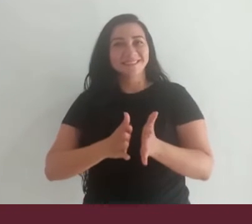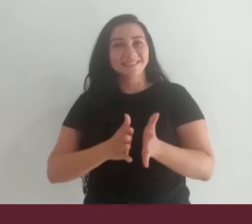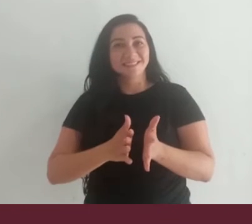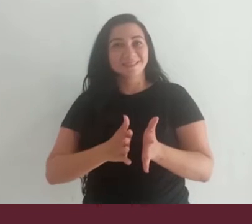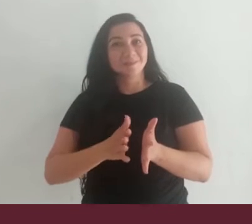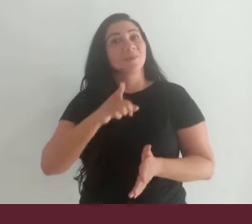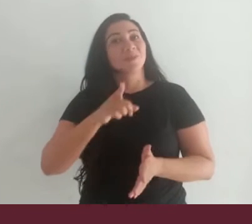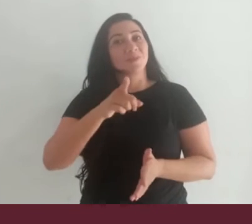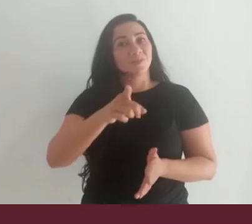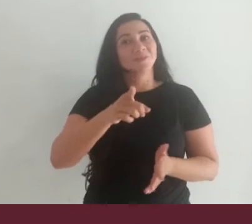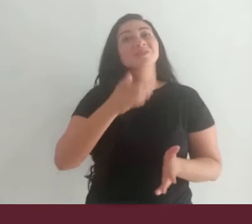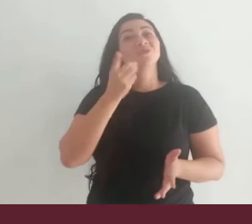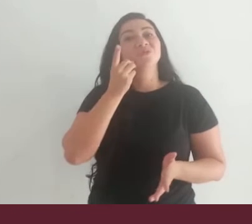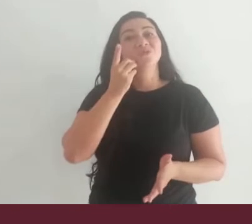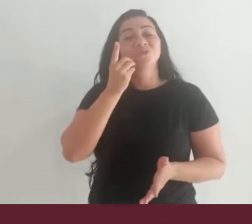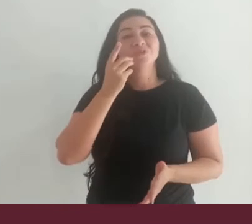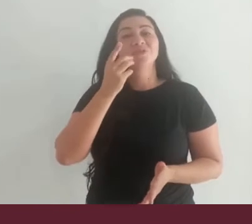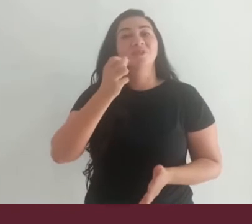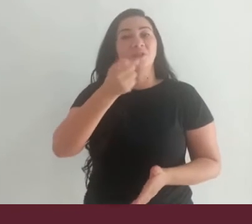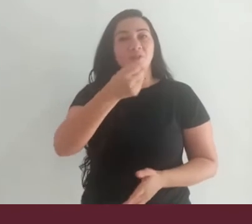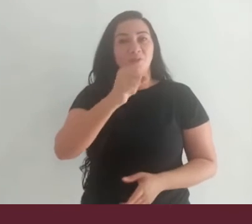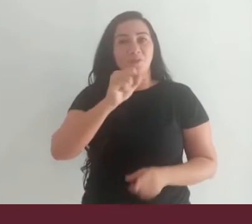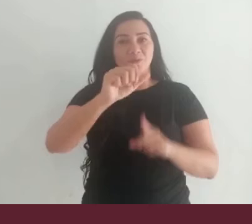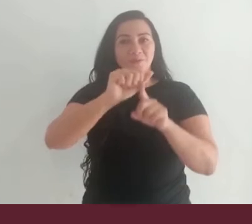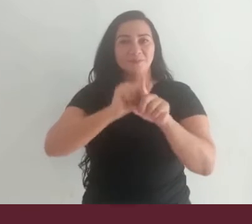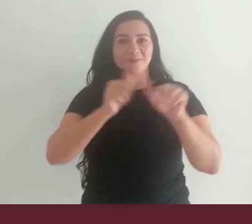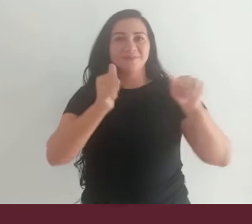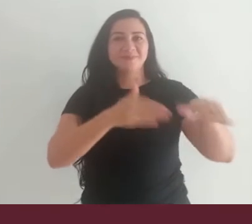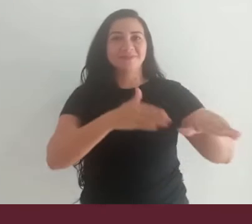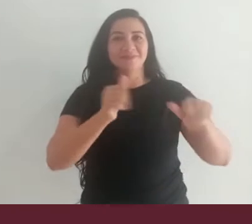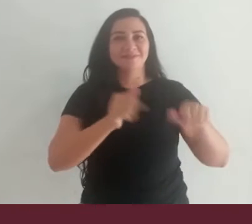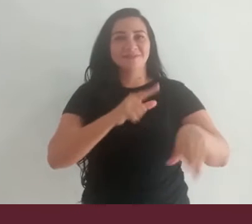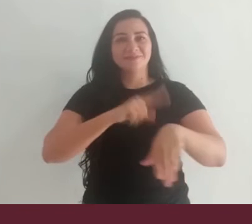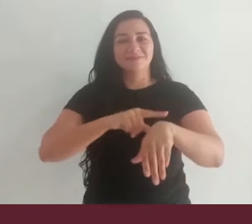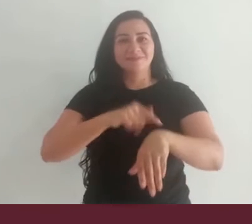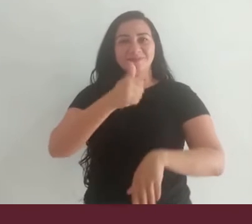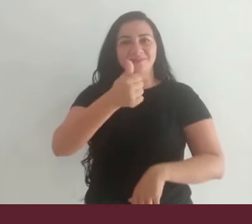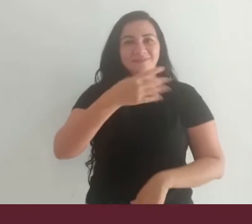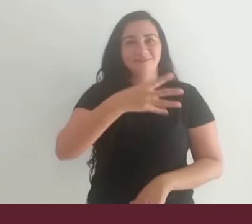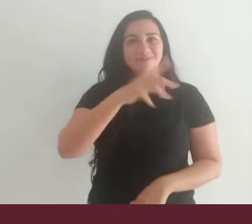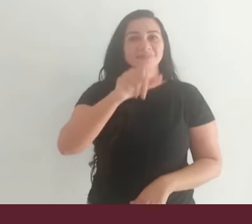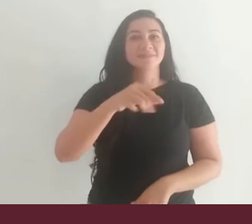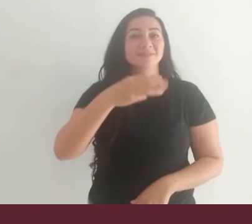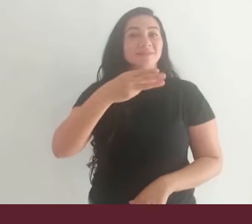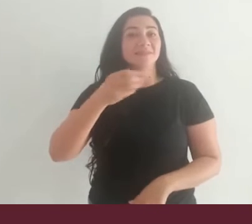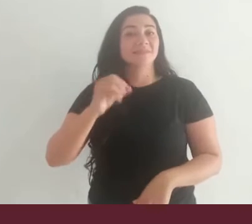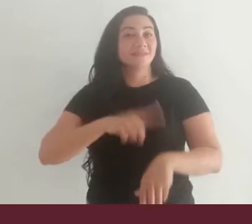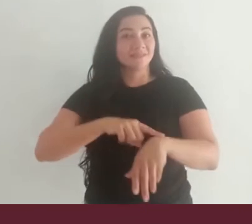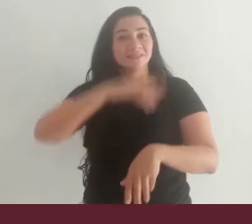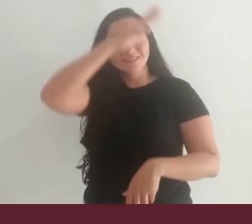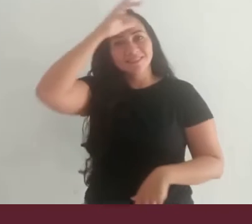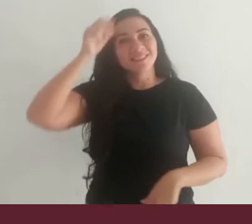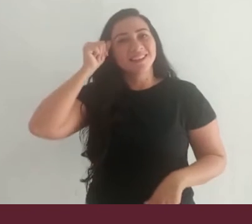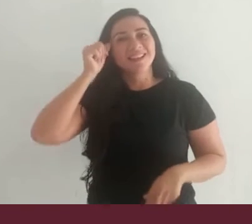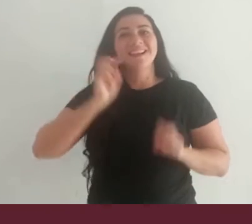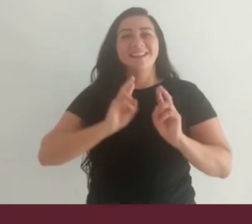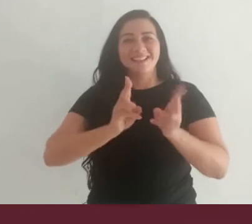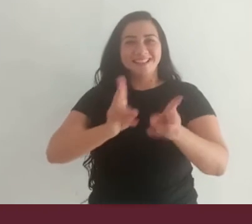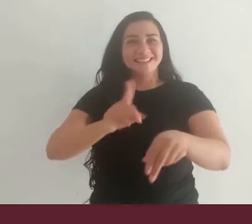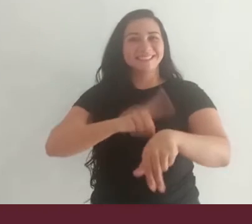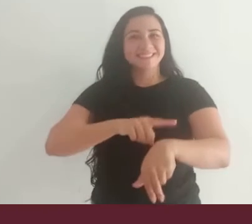Libras. Te aguardo no dia 8 de setembro, duas e meia da tarde, horário Manaus.